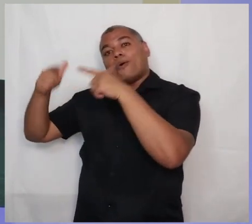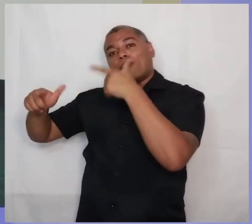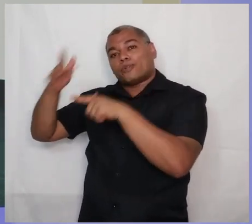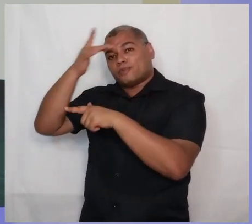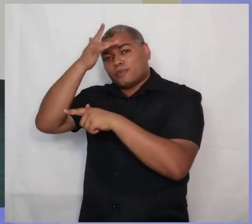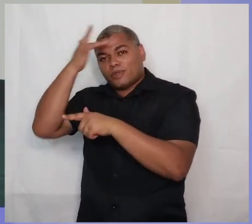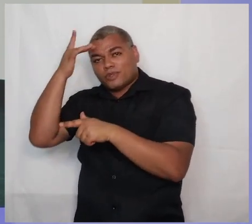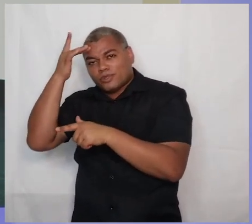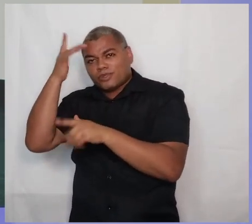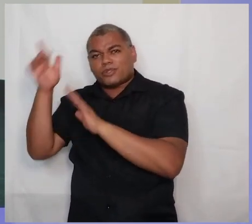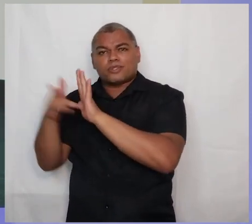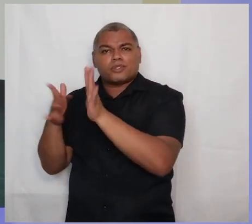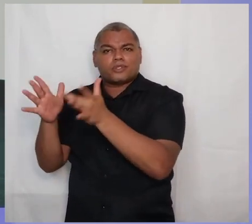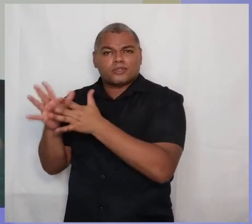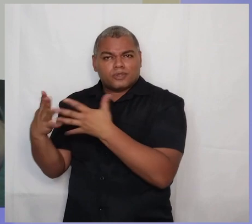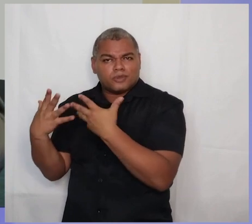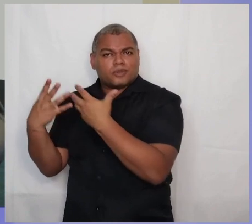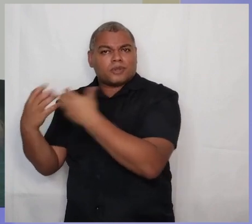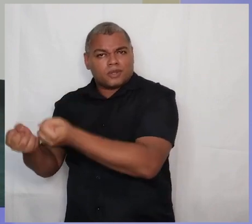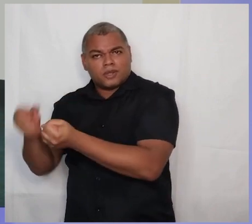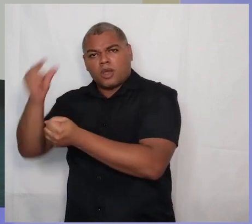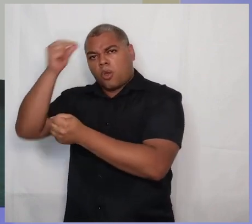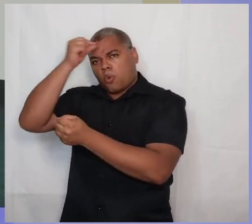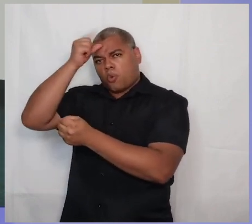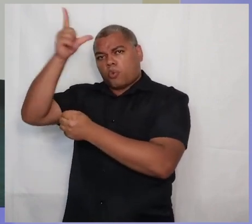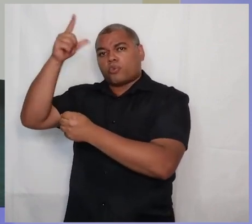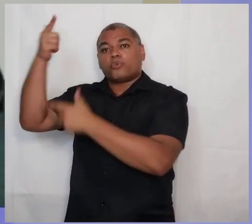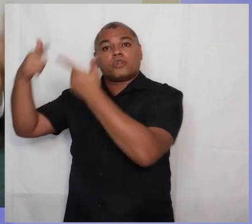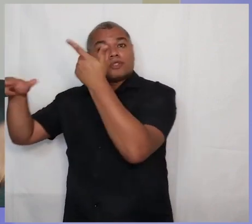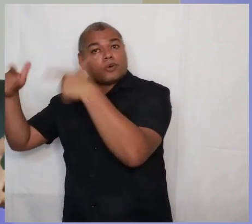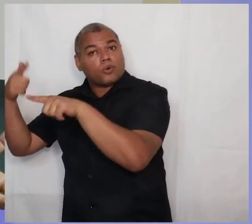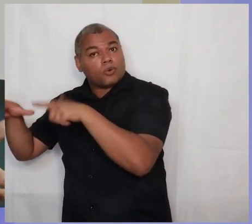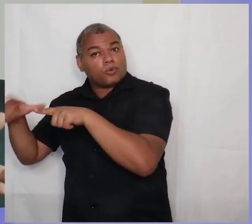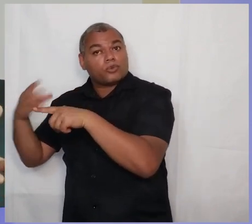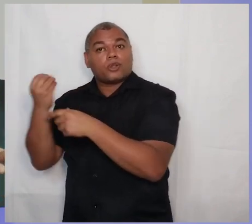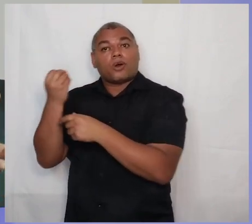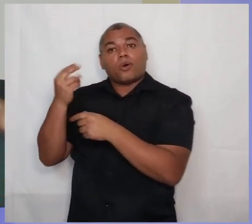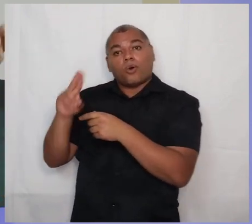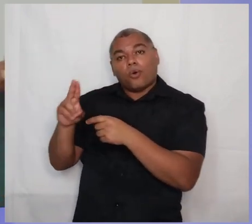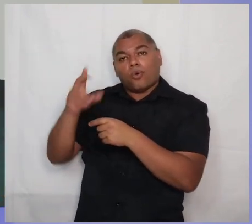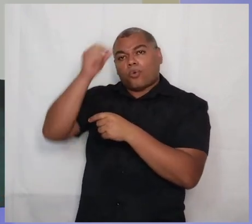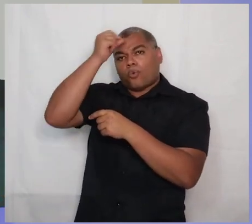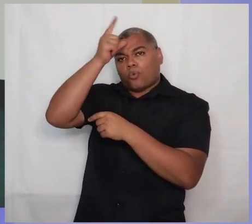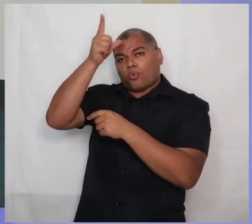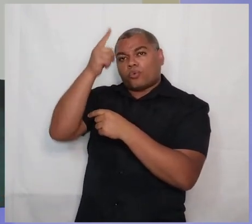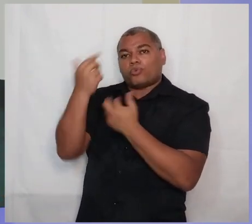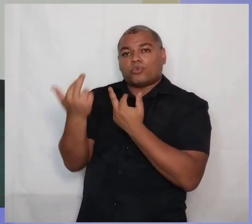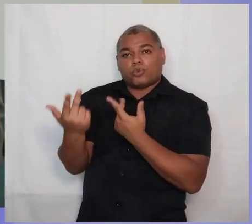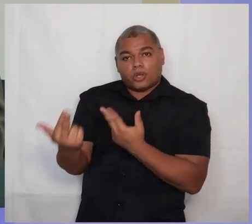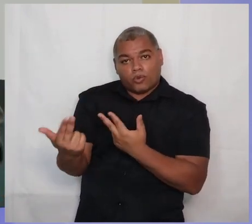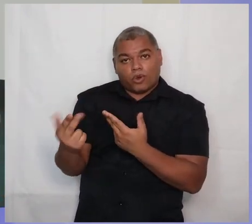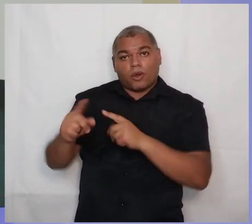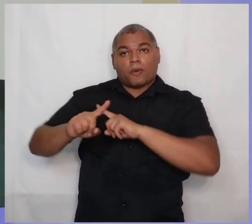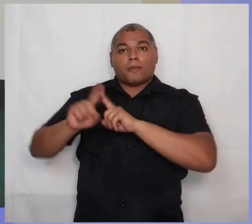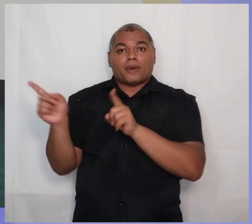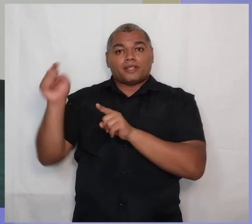converteram. Sejam contextos transculturais, sejam contextos da mesma cultura, mas esses são os